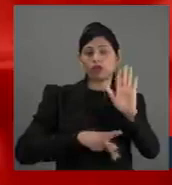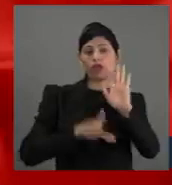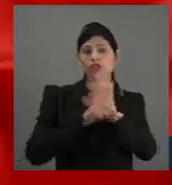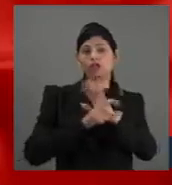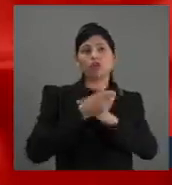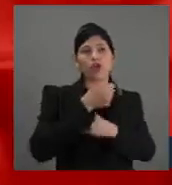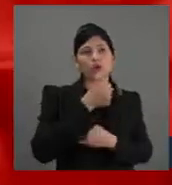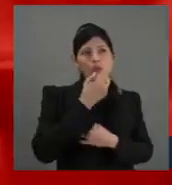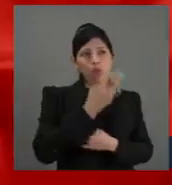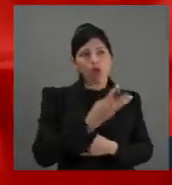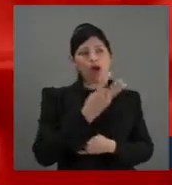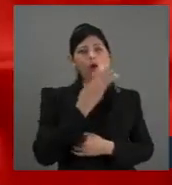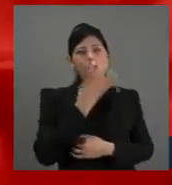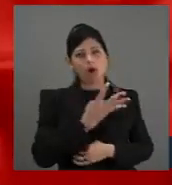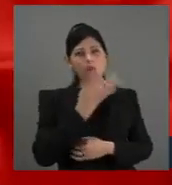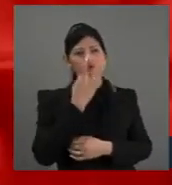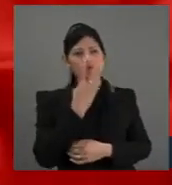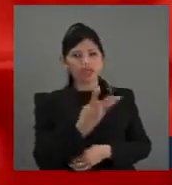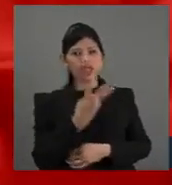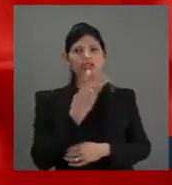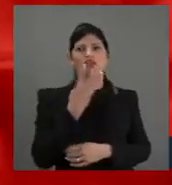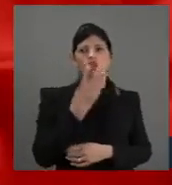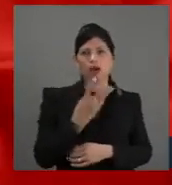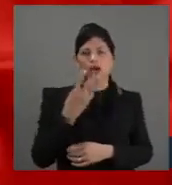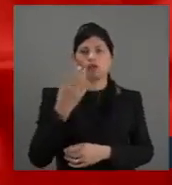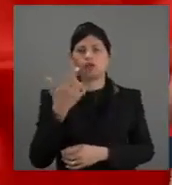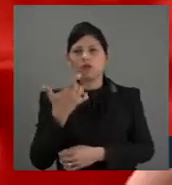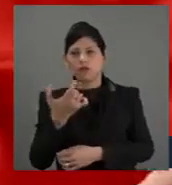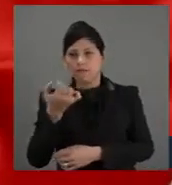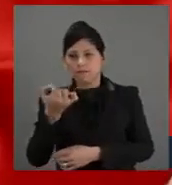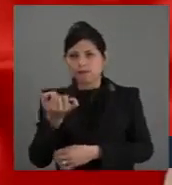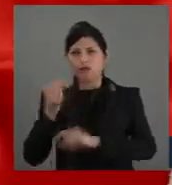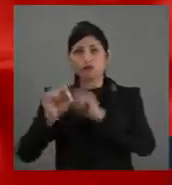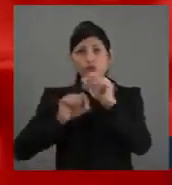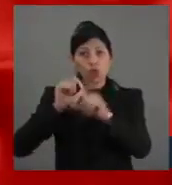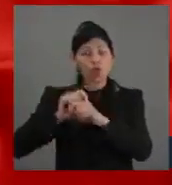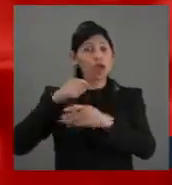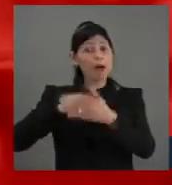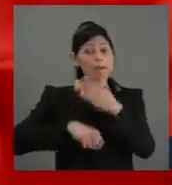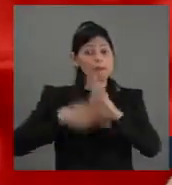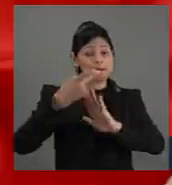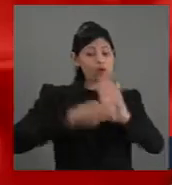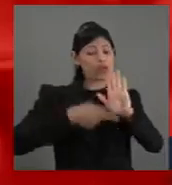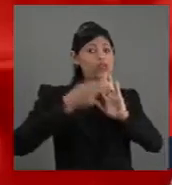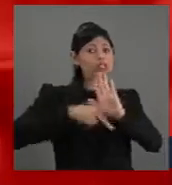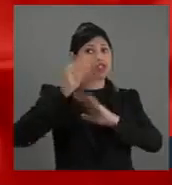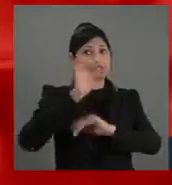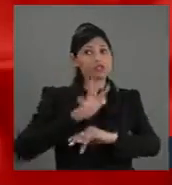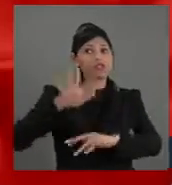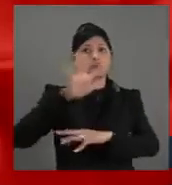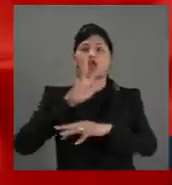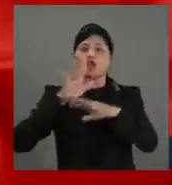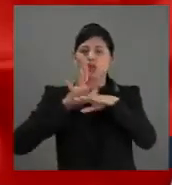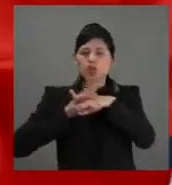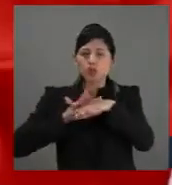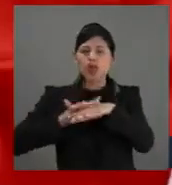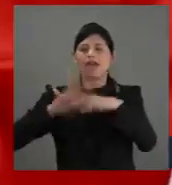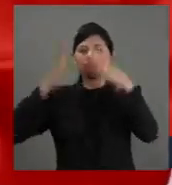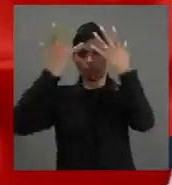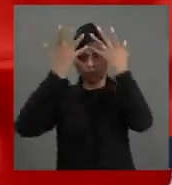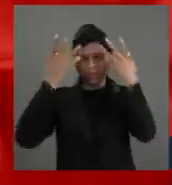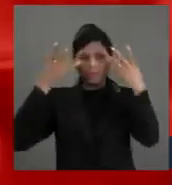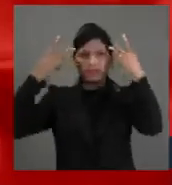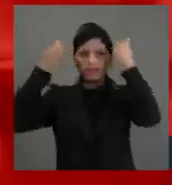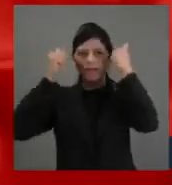.020, que estabelece a política nacional de enfrentamento à doença de Alzheimer e outras demências. Este é um